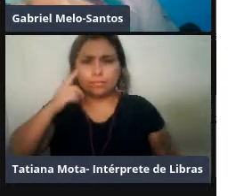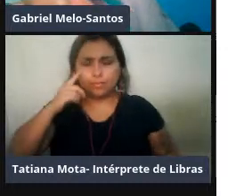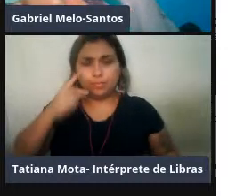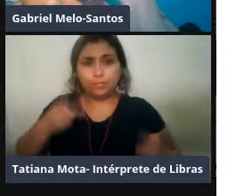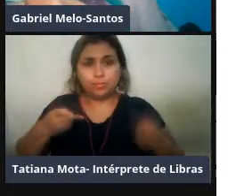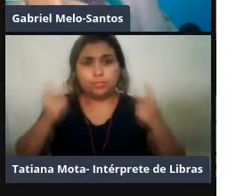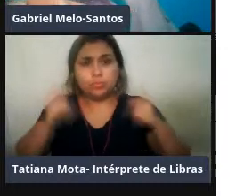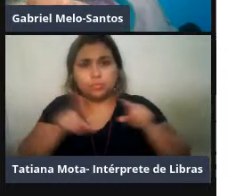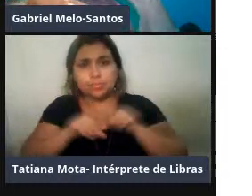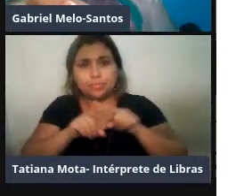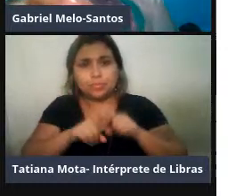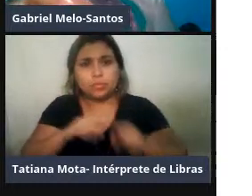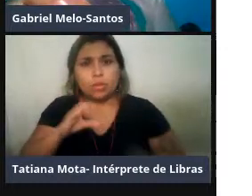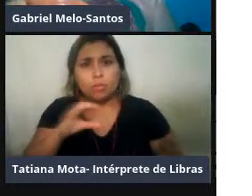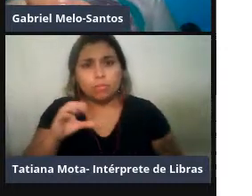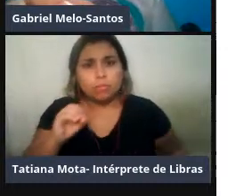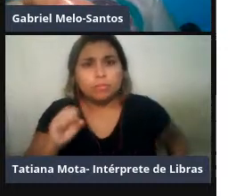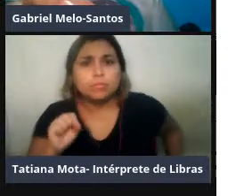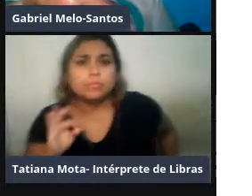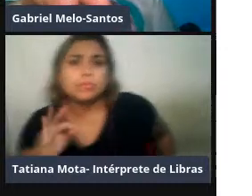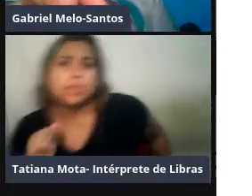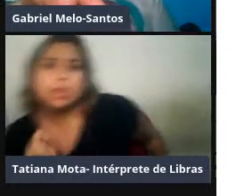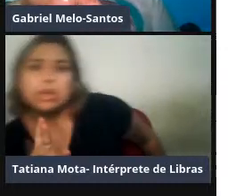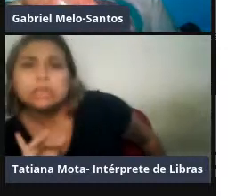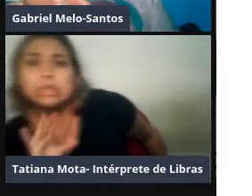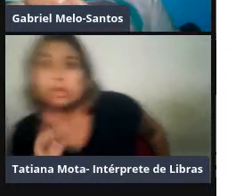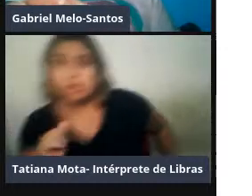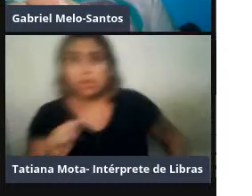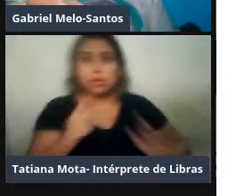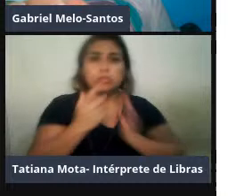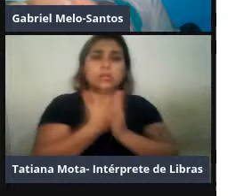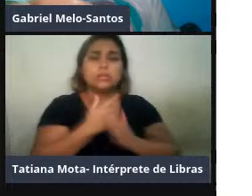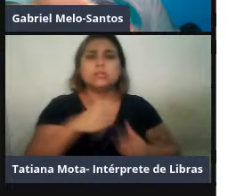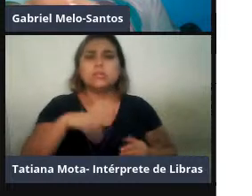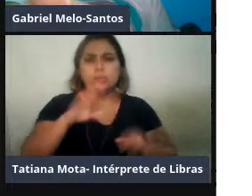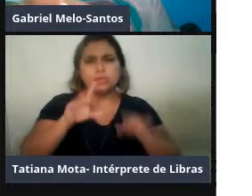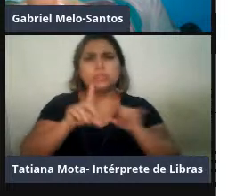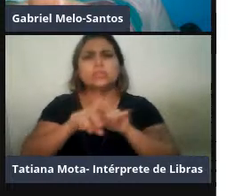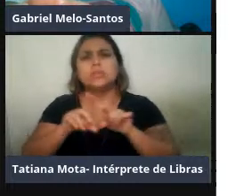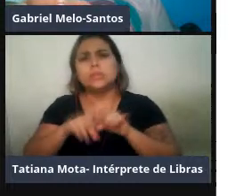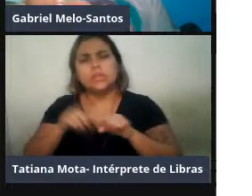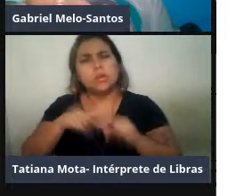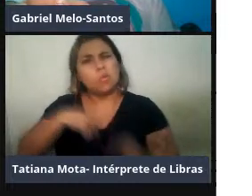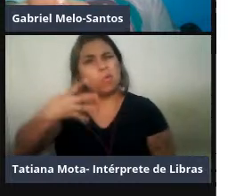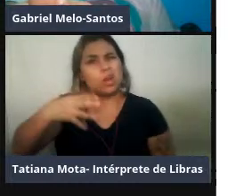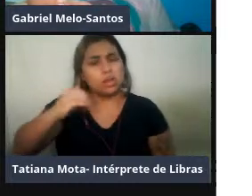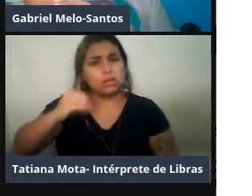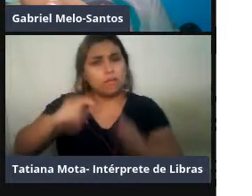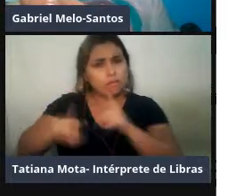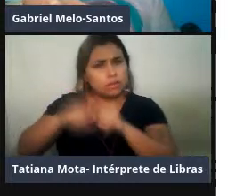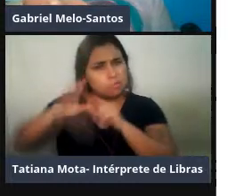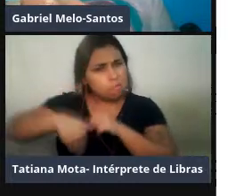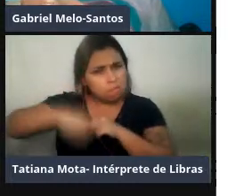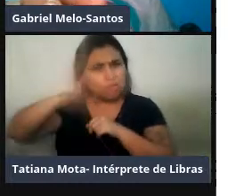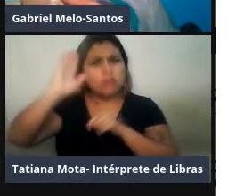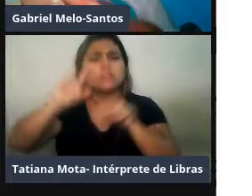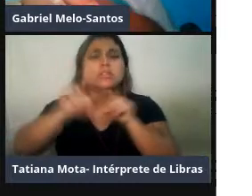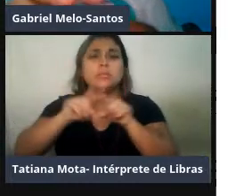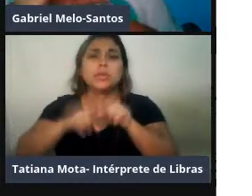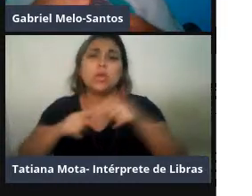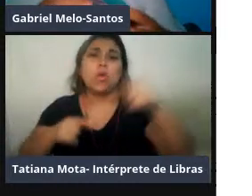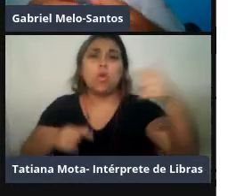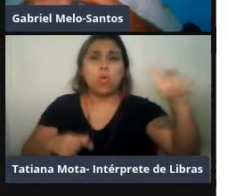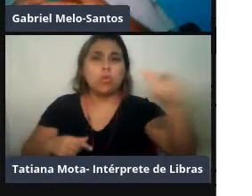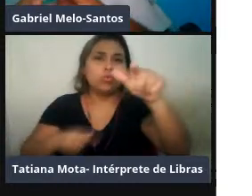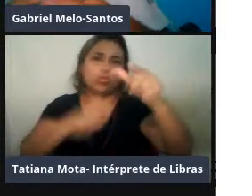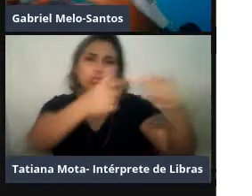Rica na frente de todo o mundo, mais de 40 vezes maior do que Guiana Francesa, Juruá, Equador,